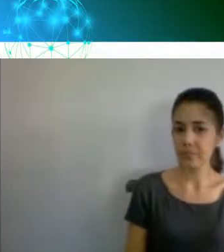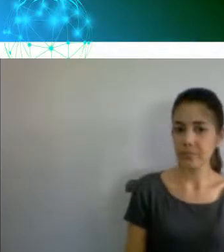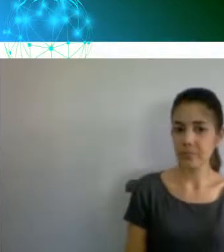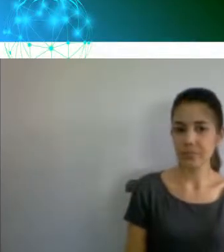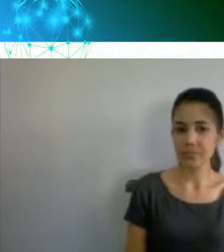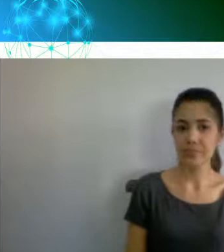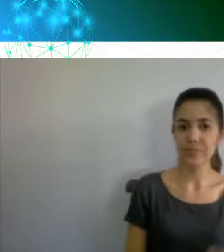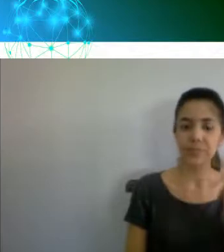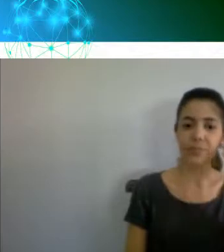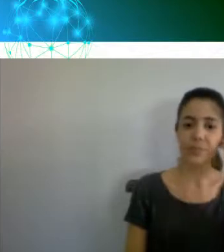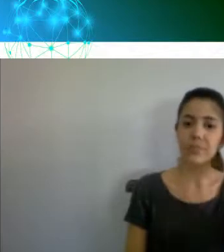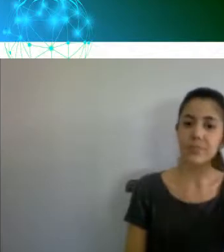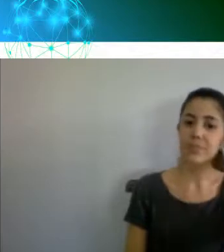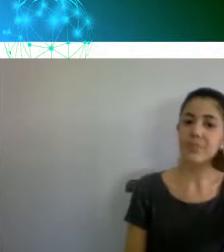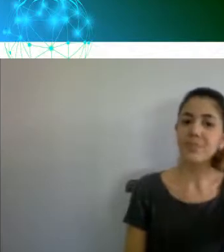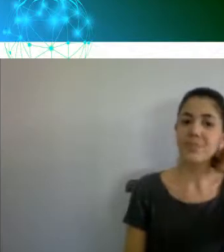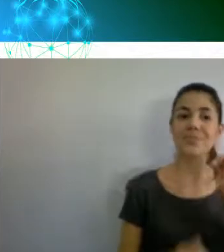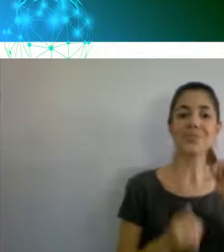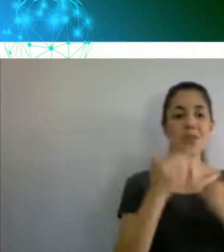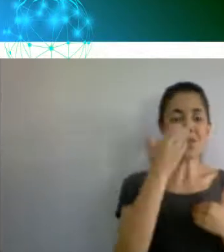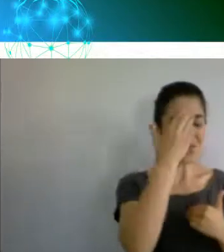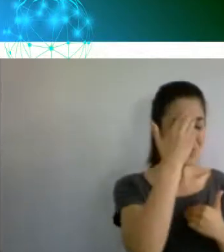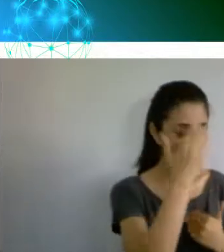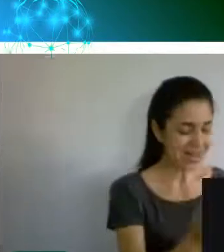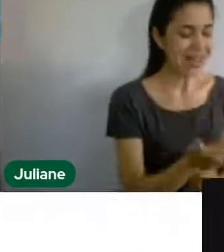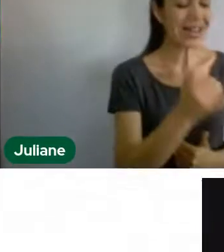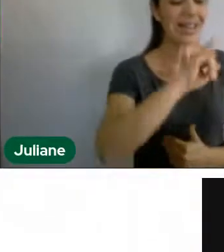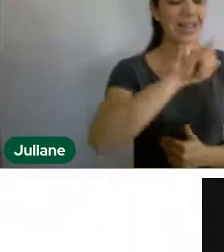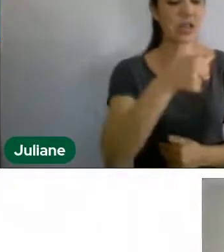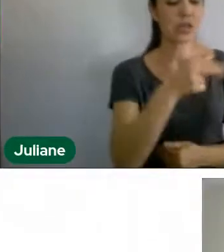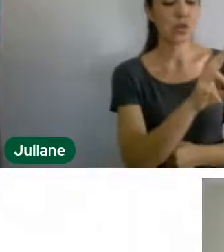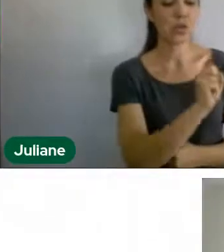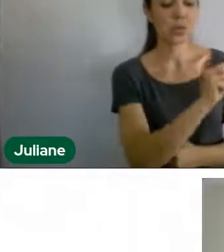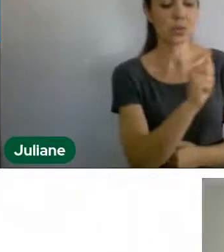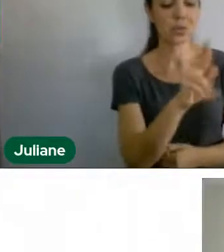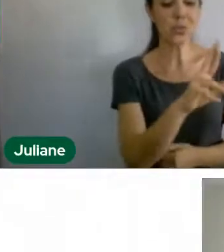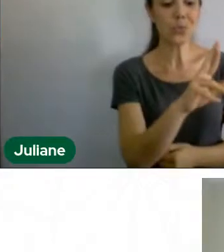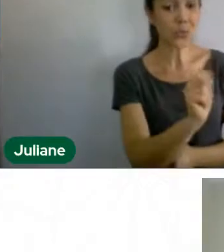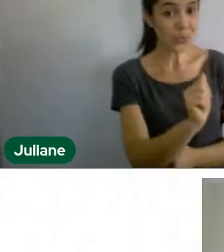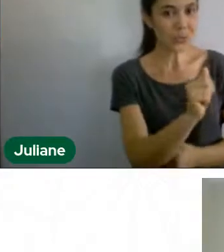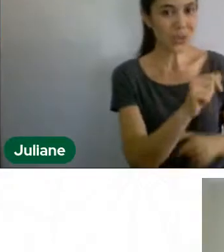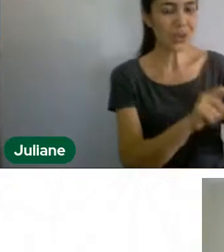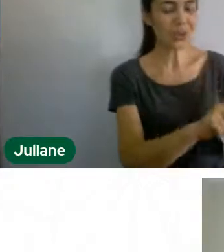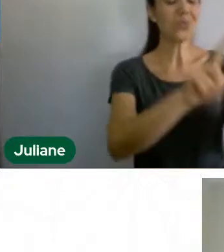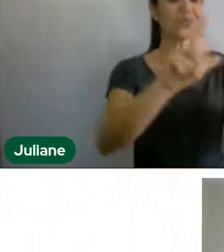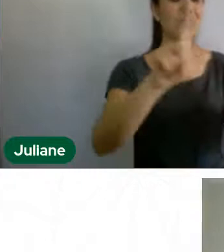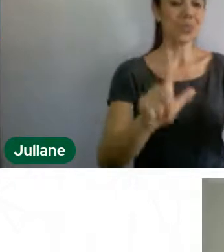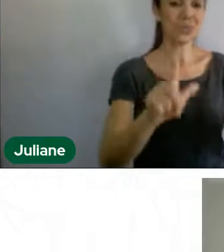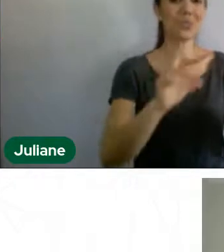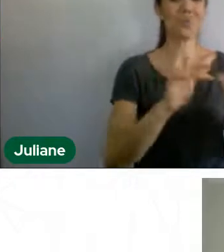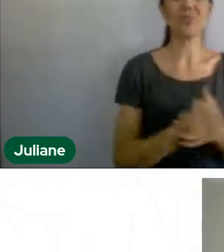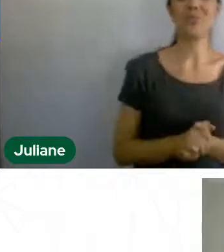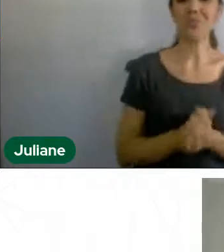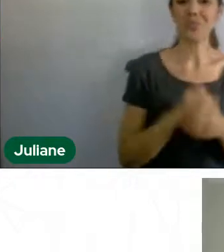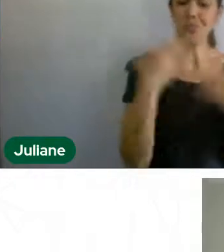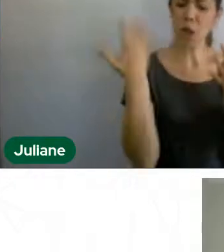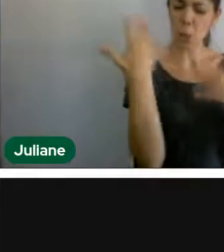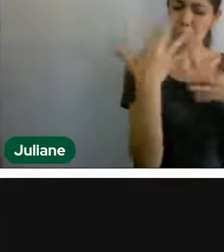Obrigada, Jussara, pelo compartilhamento do vídeo e apresentação do teu trabalho. Parabéns pelo